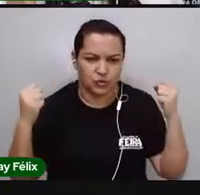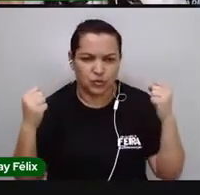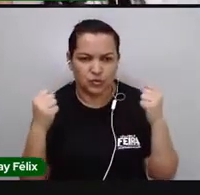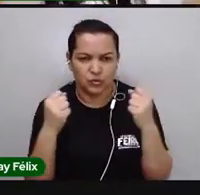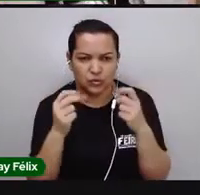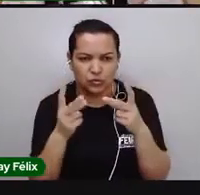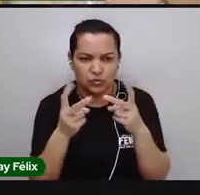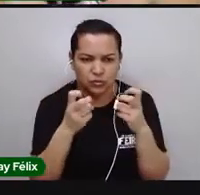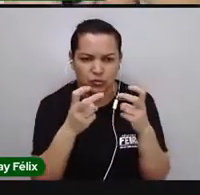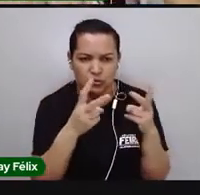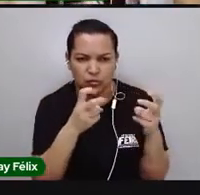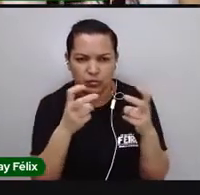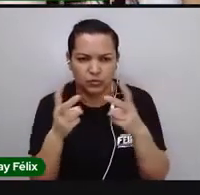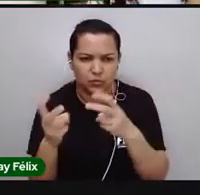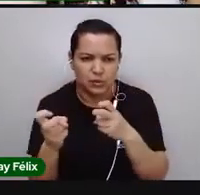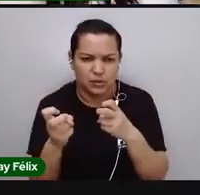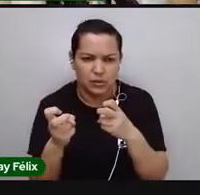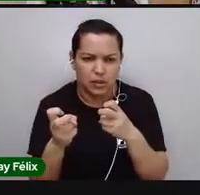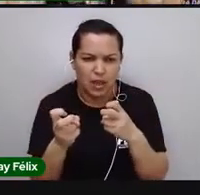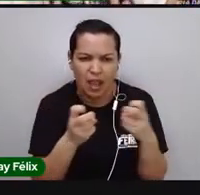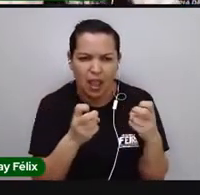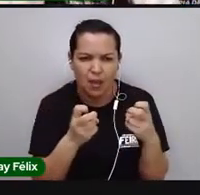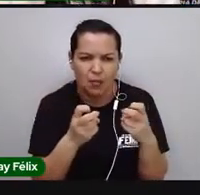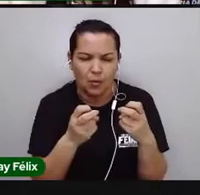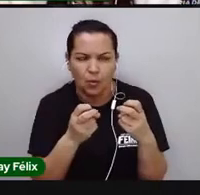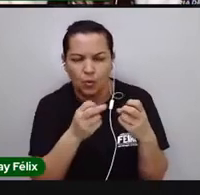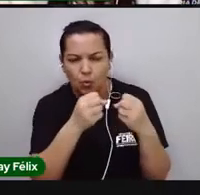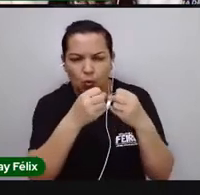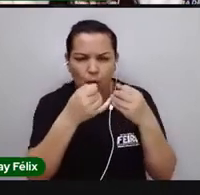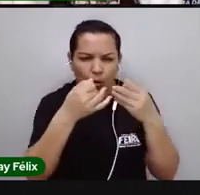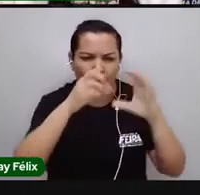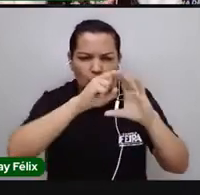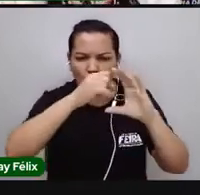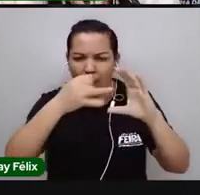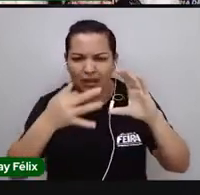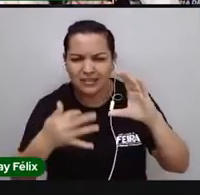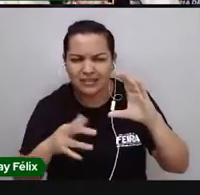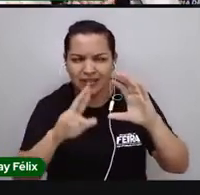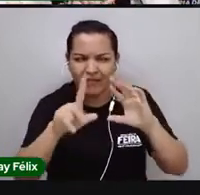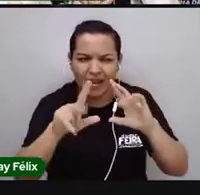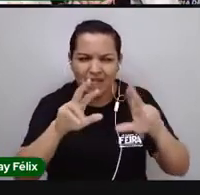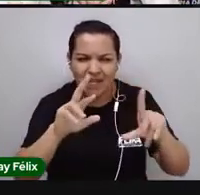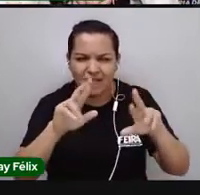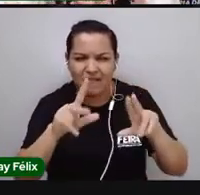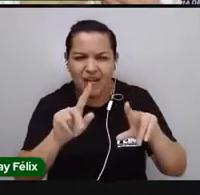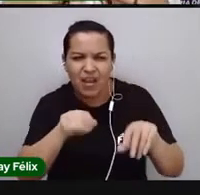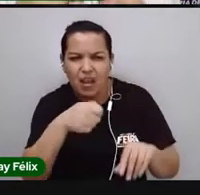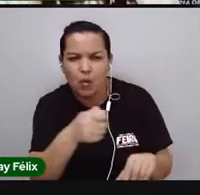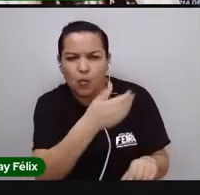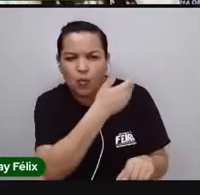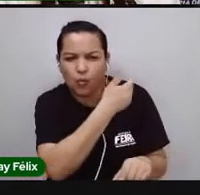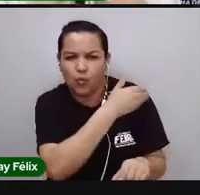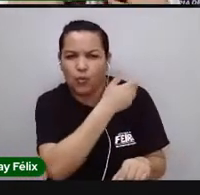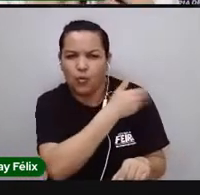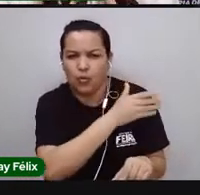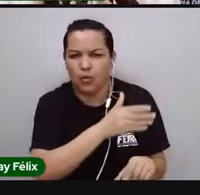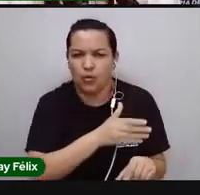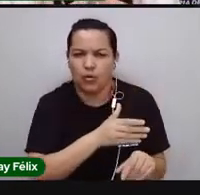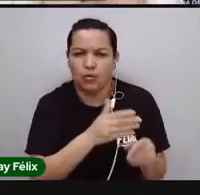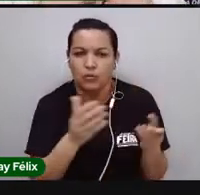Percebem o quanto está recheado essas descrições de preconceitos? Hoje,